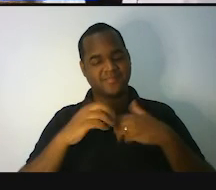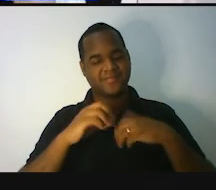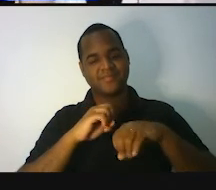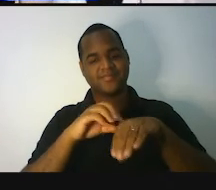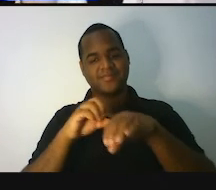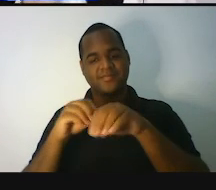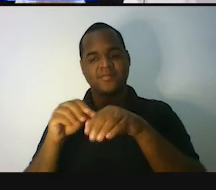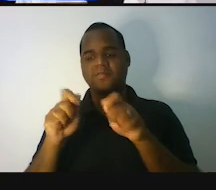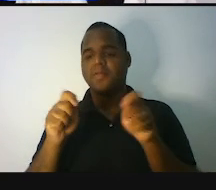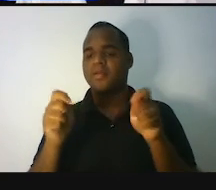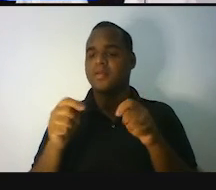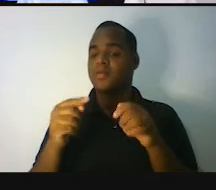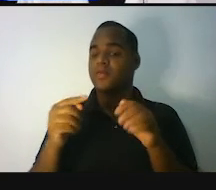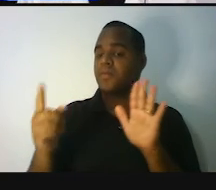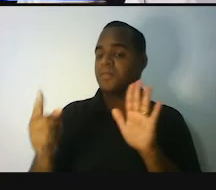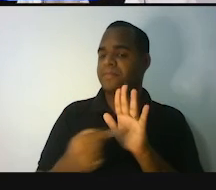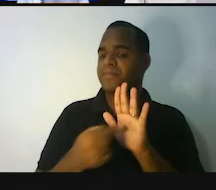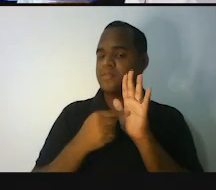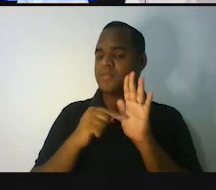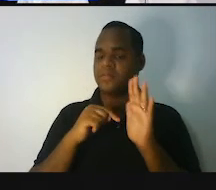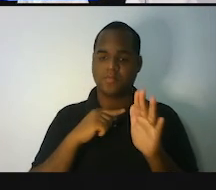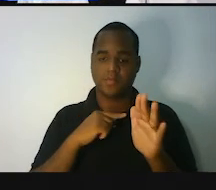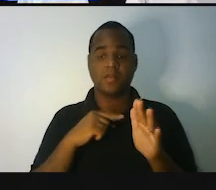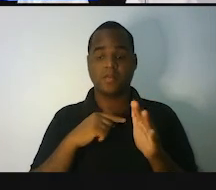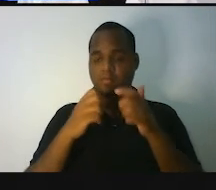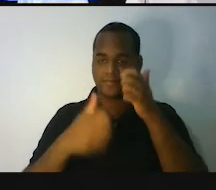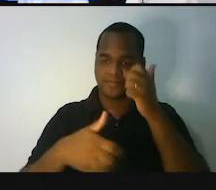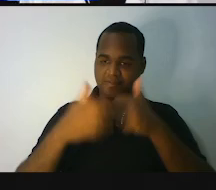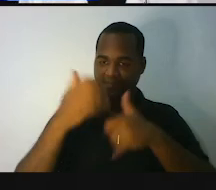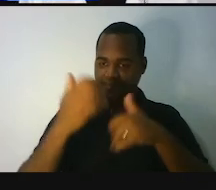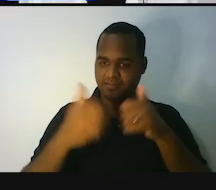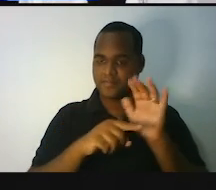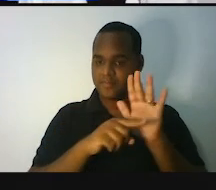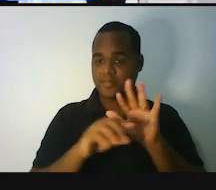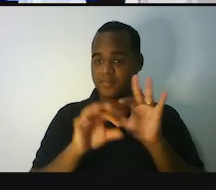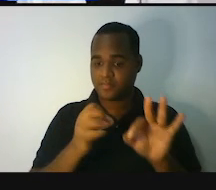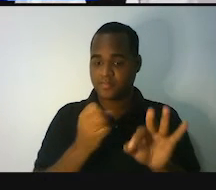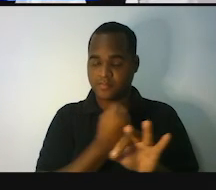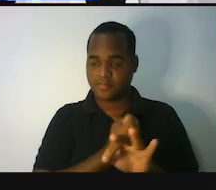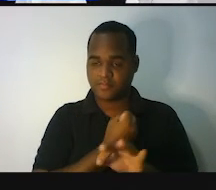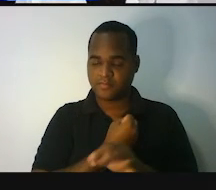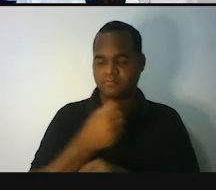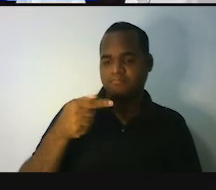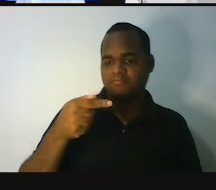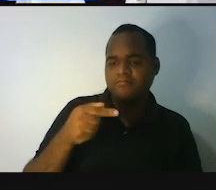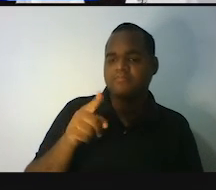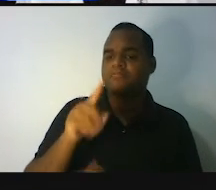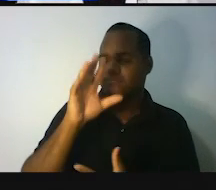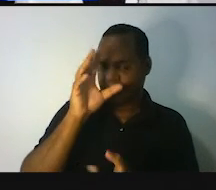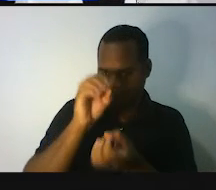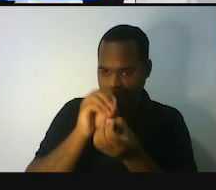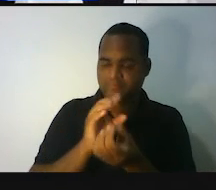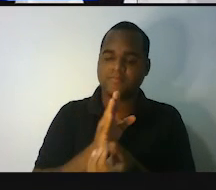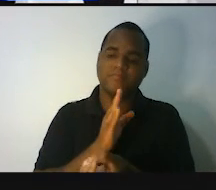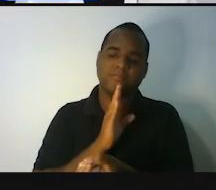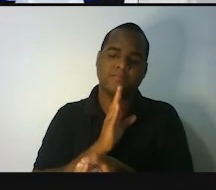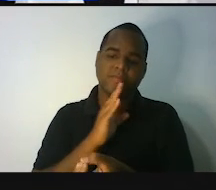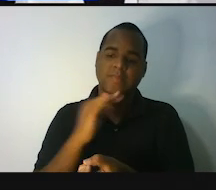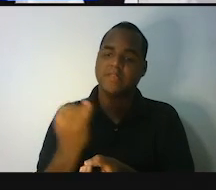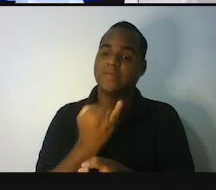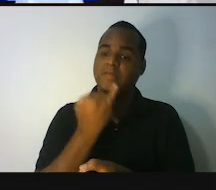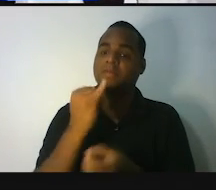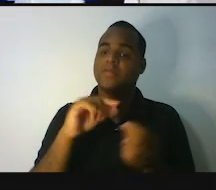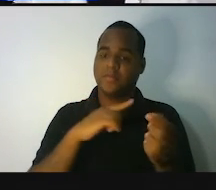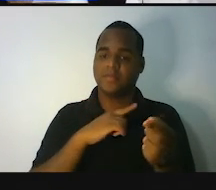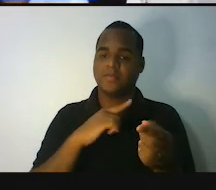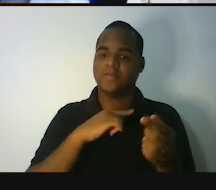Porque o objetivo para a nossa aula, nessa aula sete, era só reconhecer que as medidas